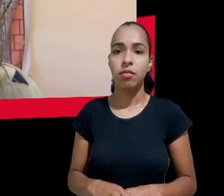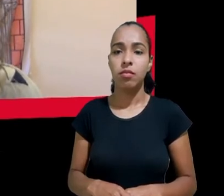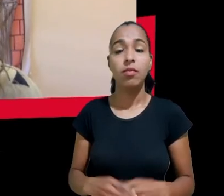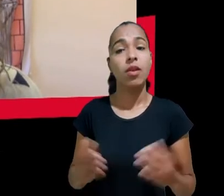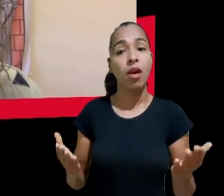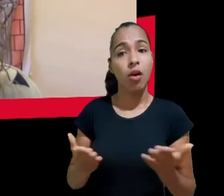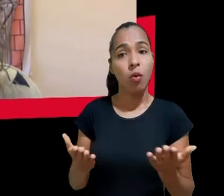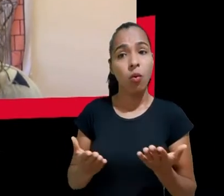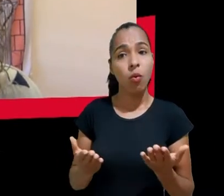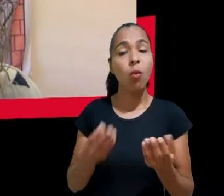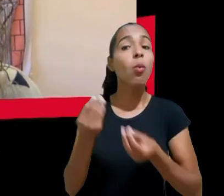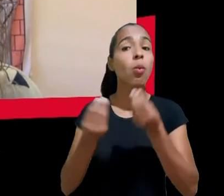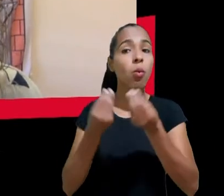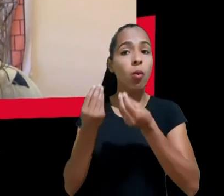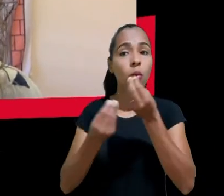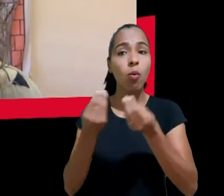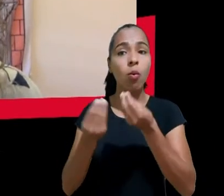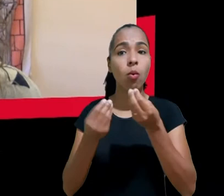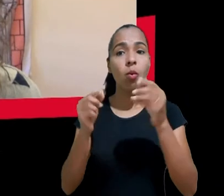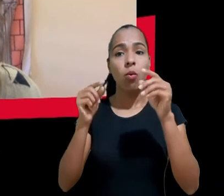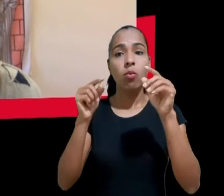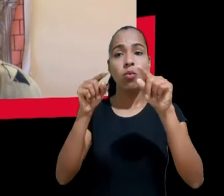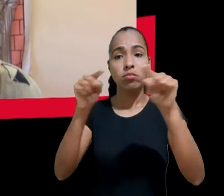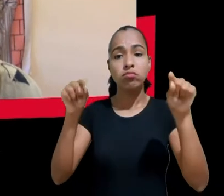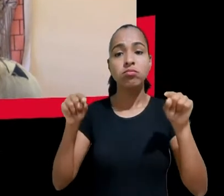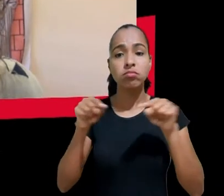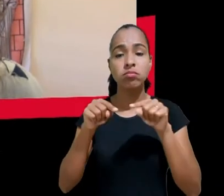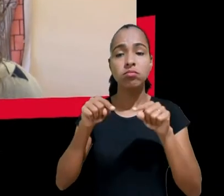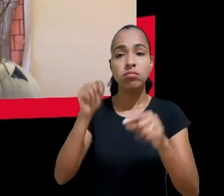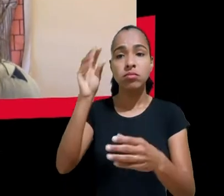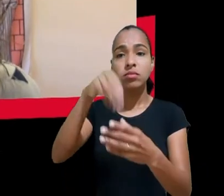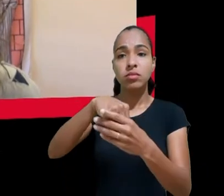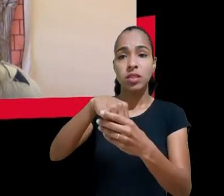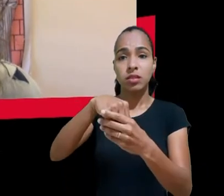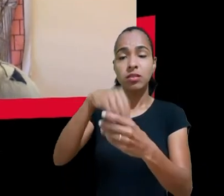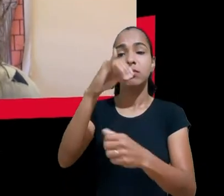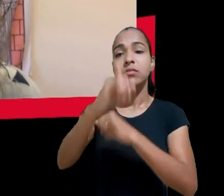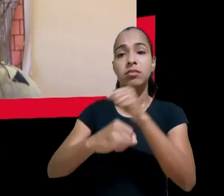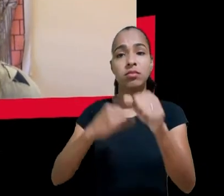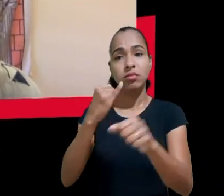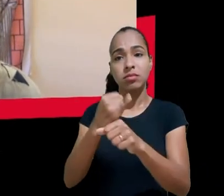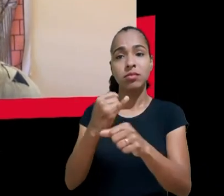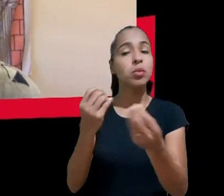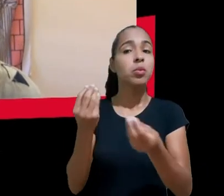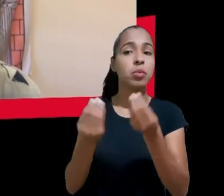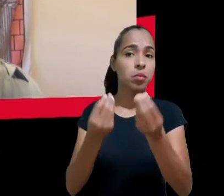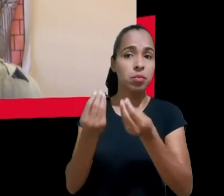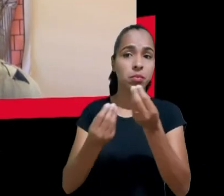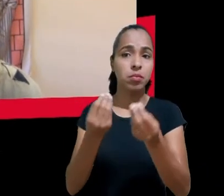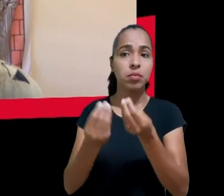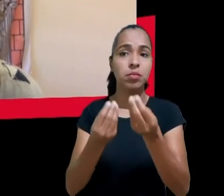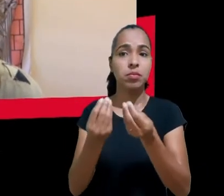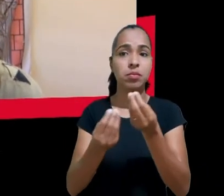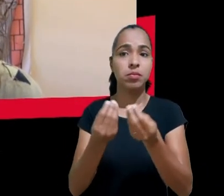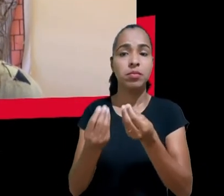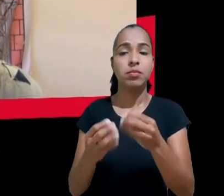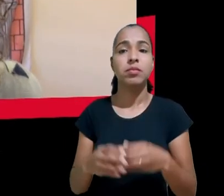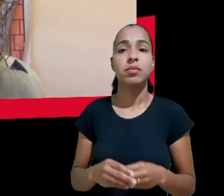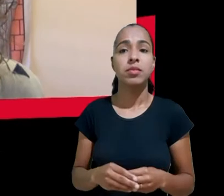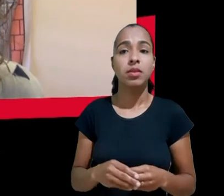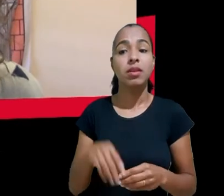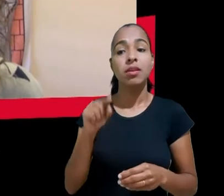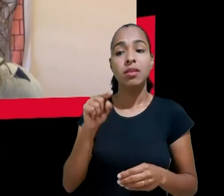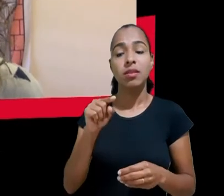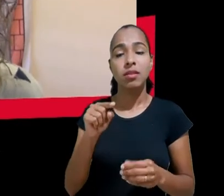liberdade de fato ela é restringida pelos meios econômicos impostos na